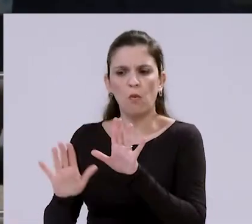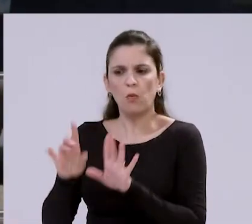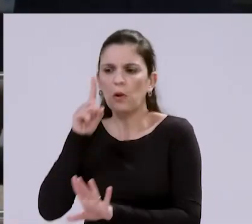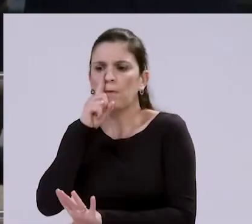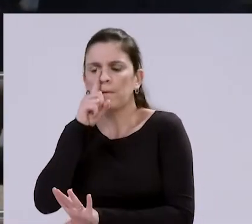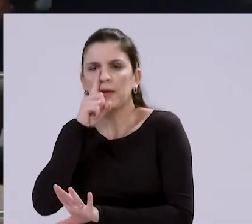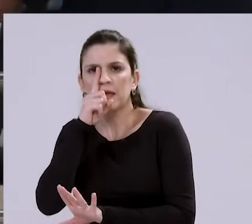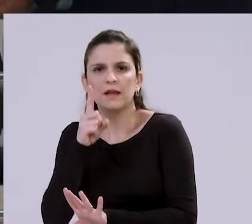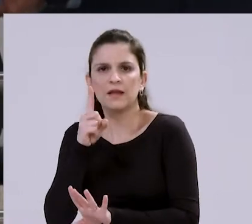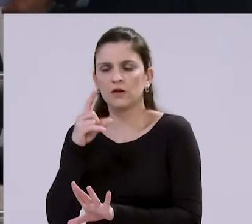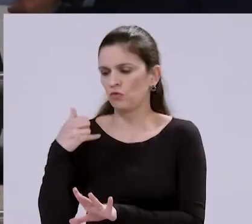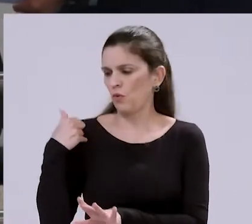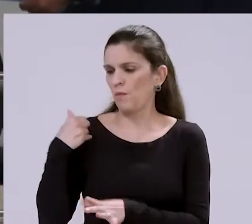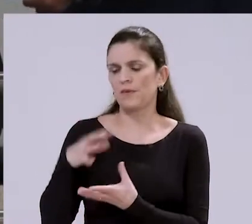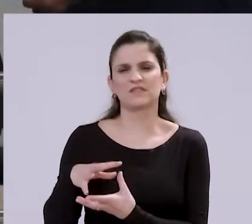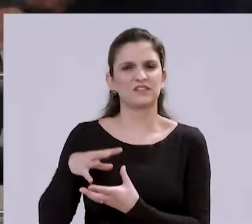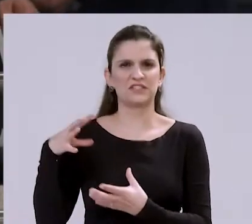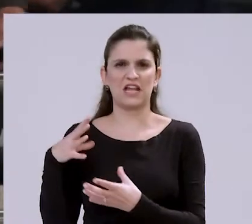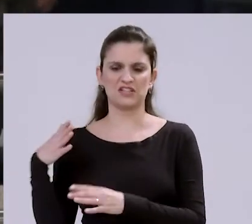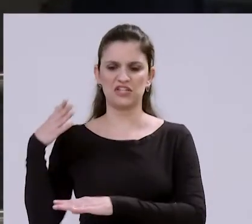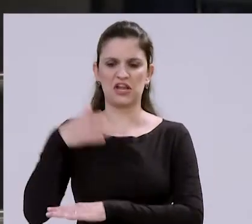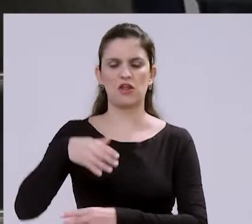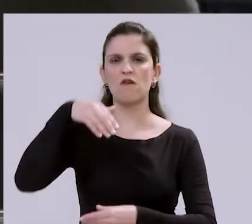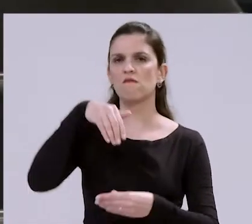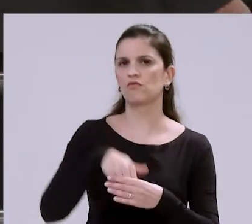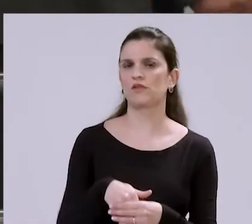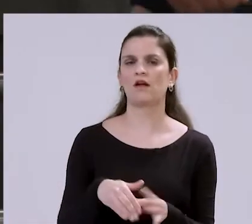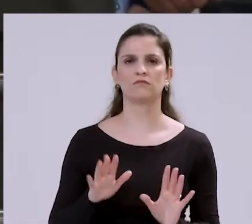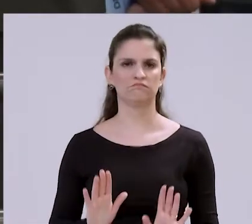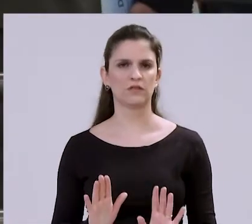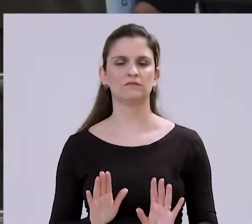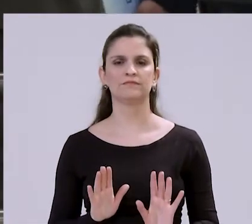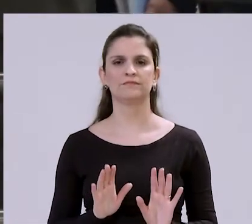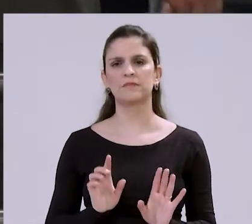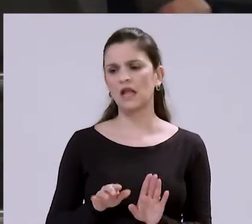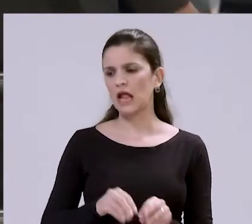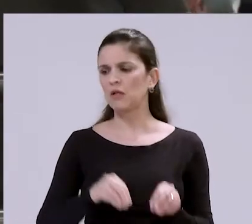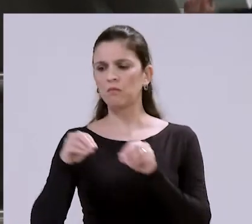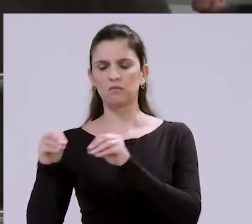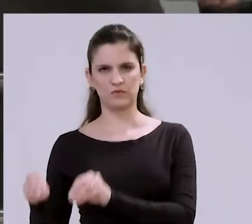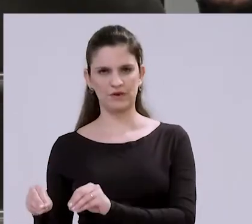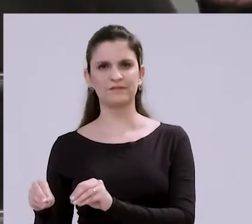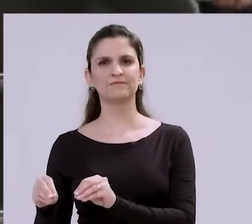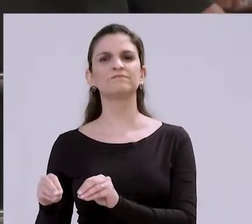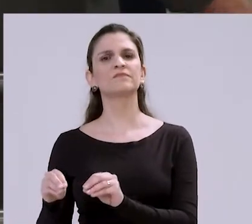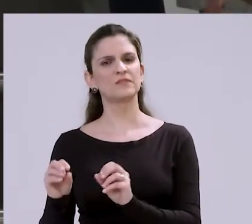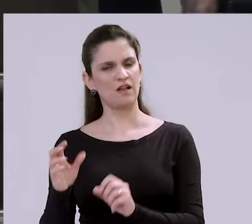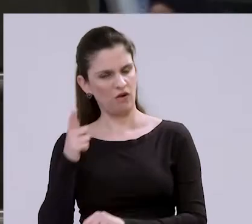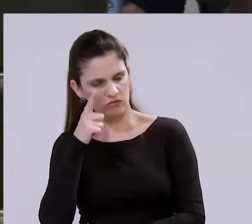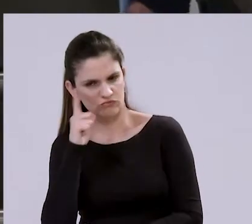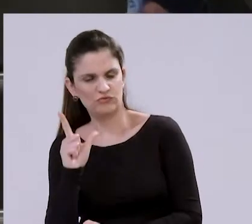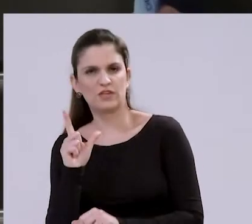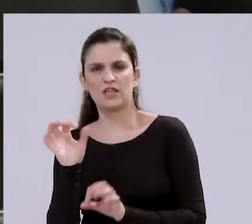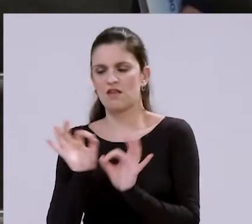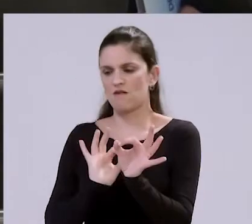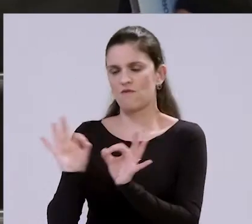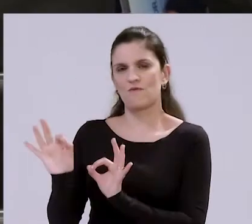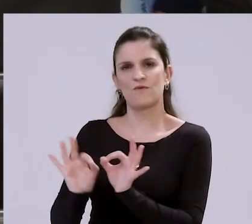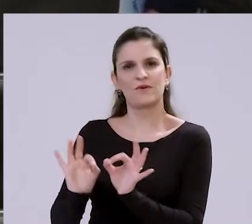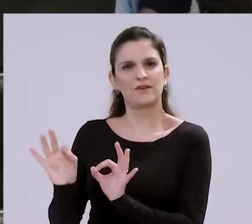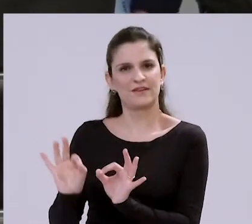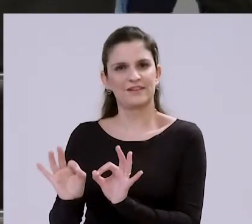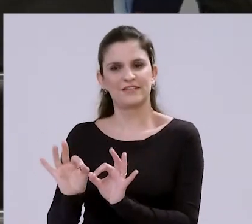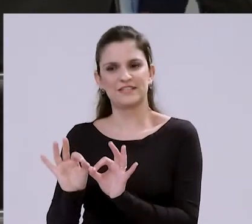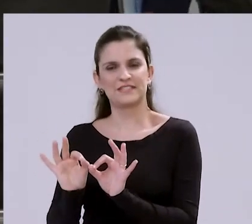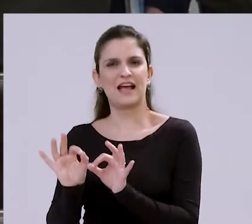pondo vidas em risco, principalmente a terceira idade. Então, eu acho que até lá nós vamos ter oportunidade